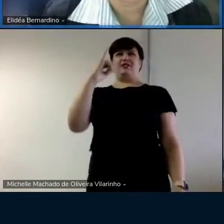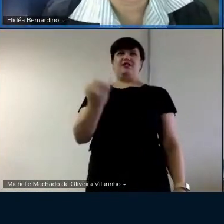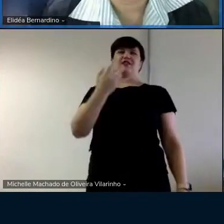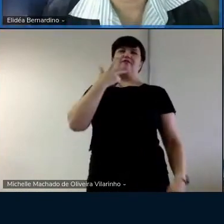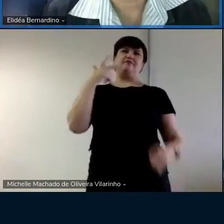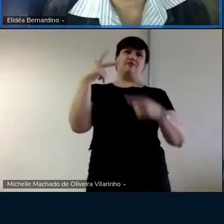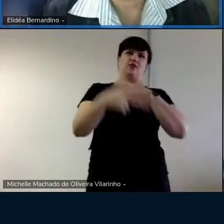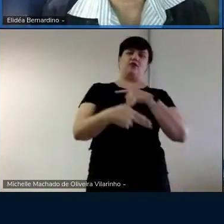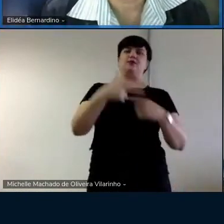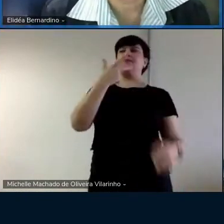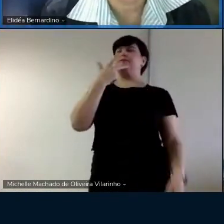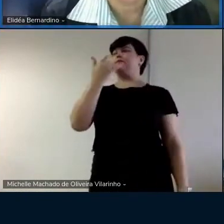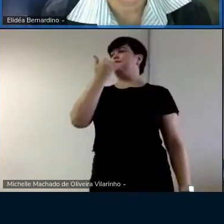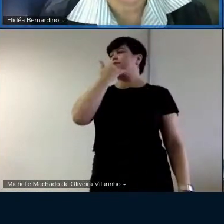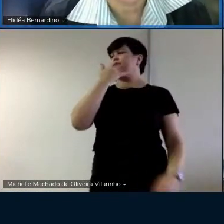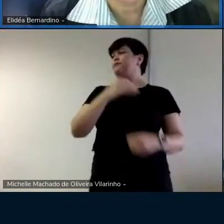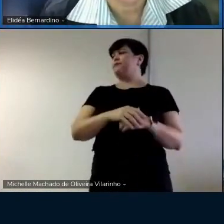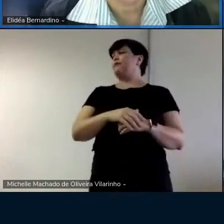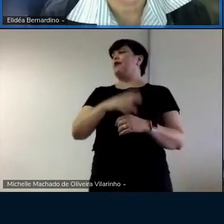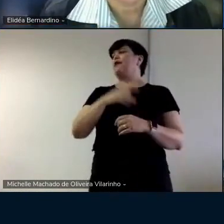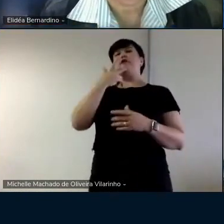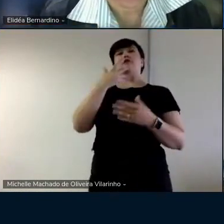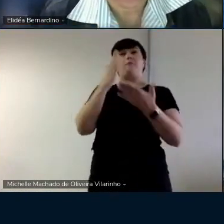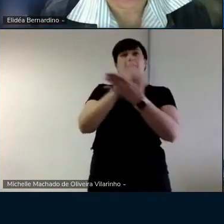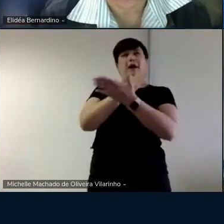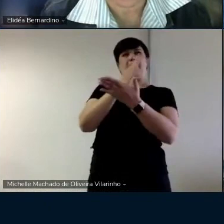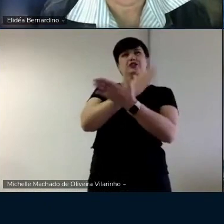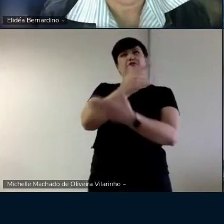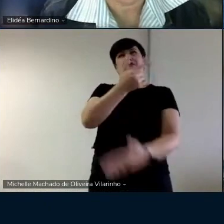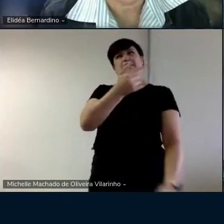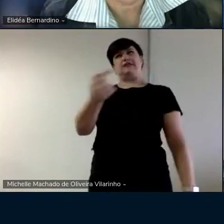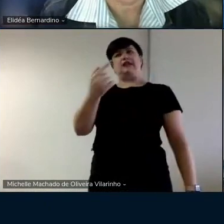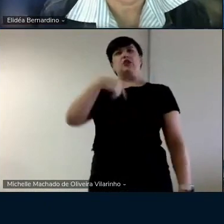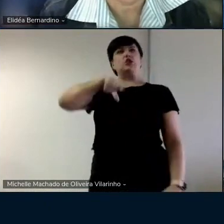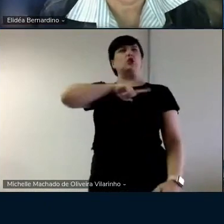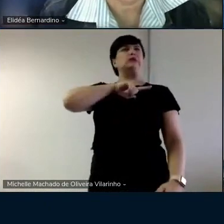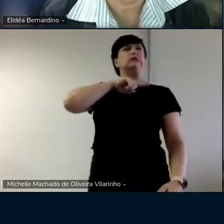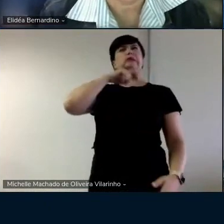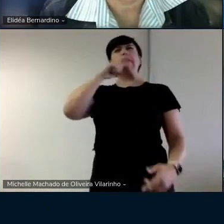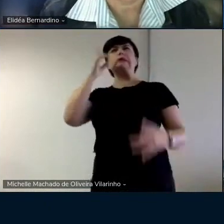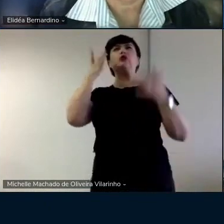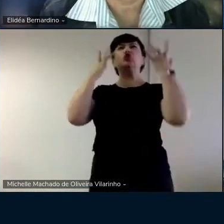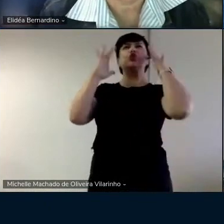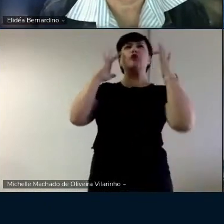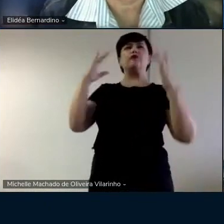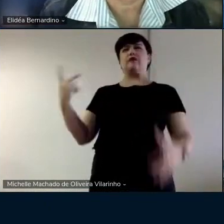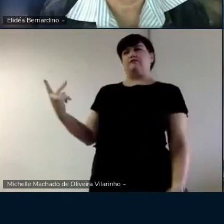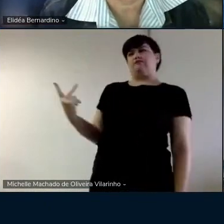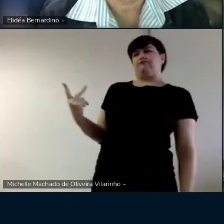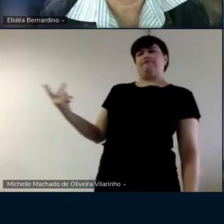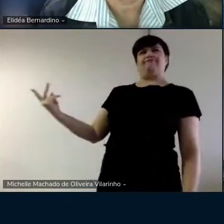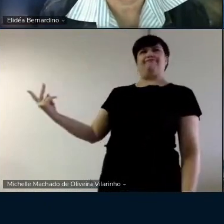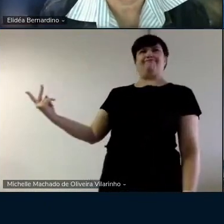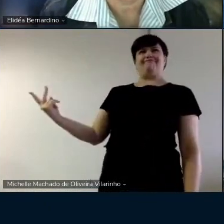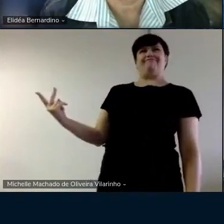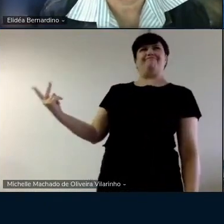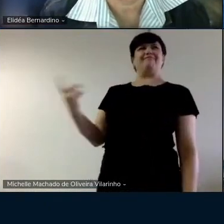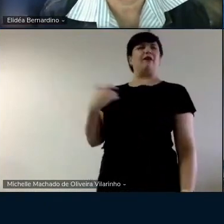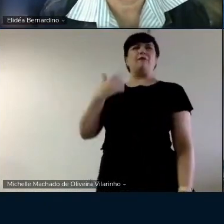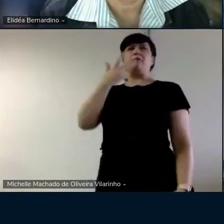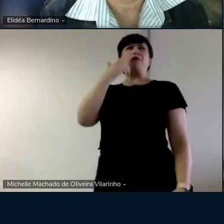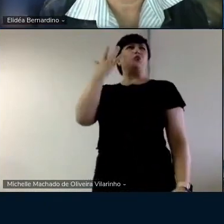Desculpa. Delídeo. aí, na página 27, a gente ficou um pouco em dúvida. Eu e a professora Sandra aqui não